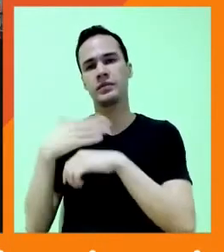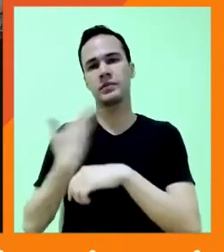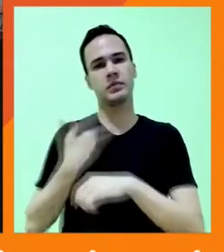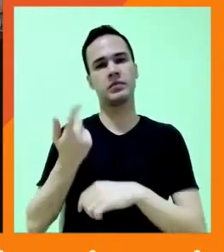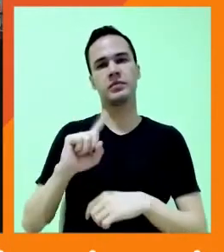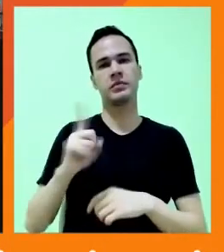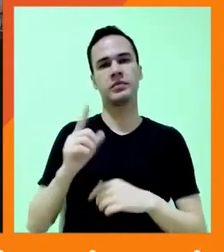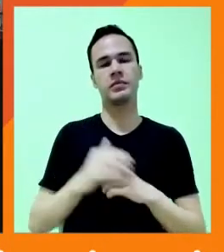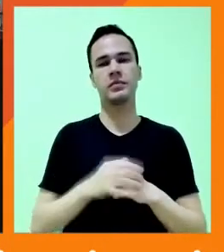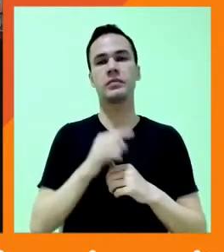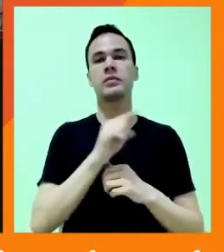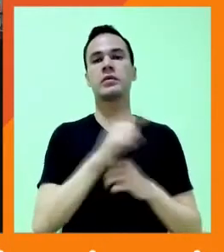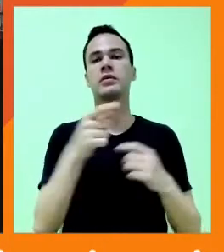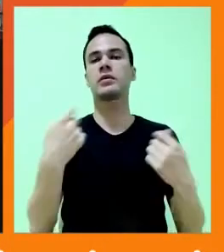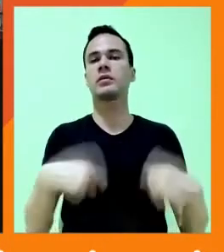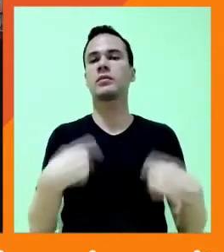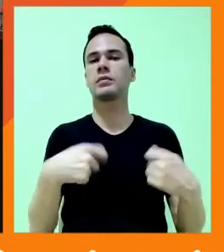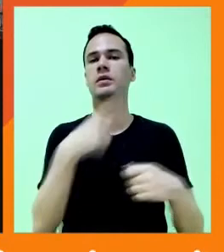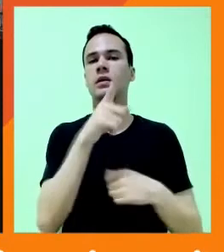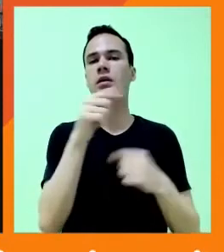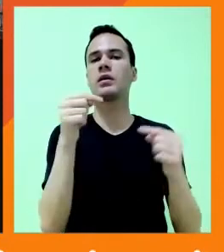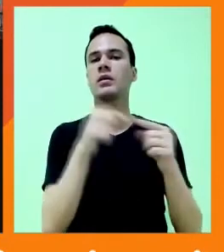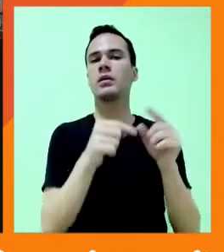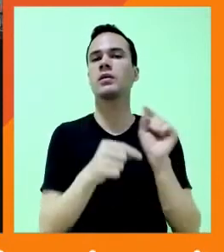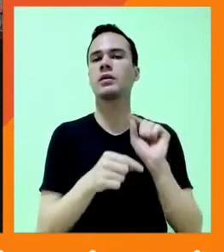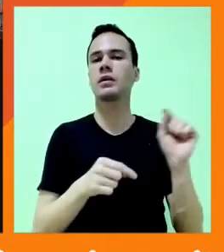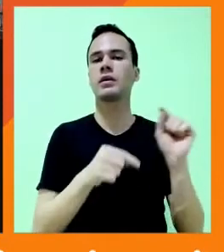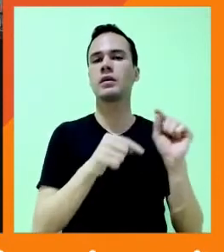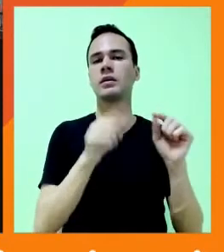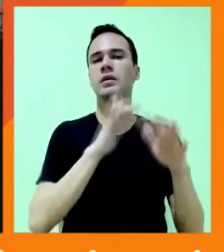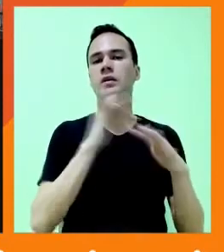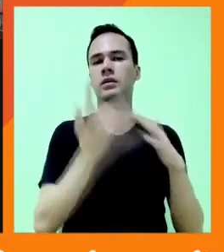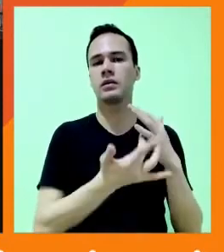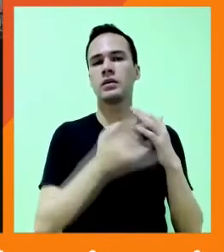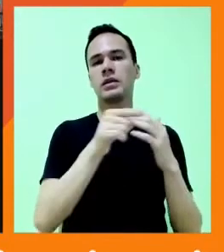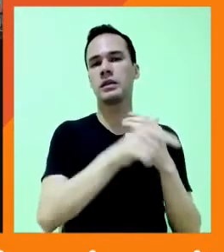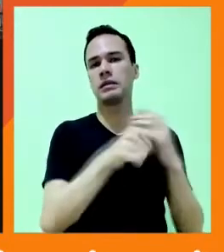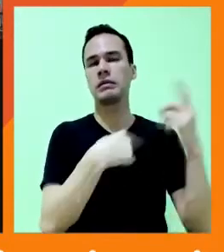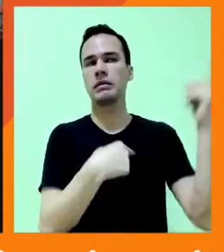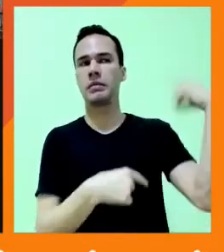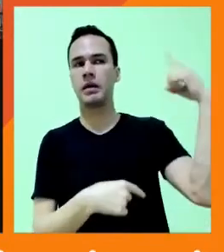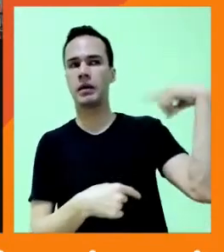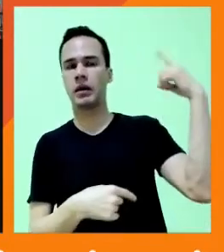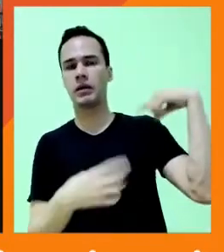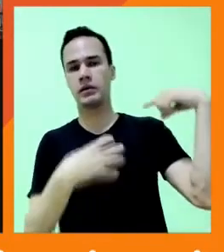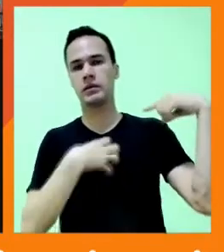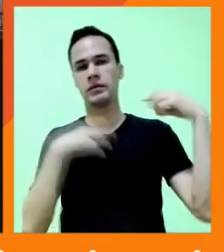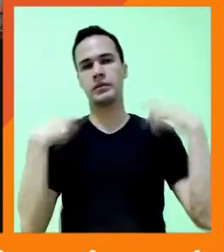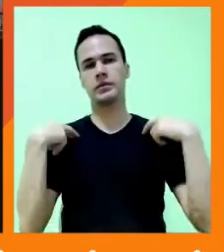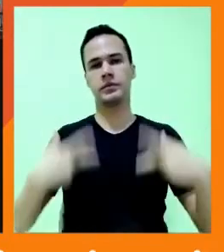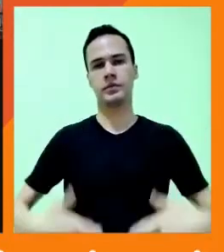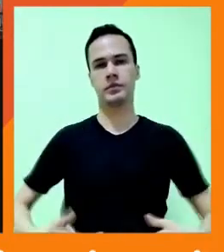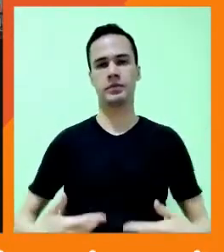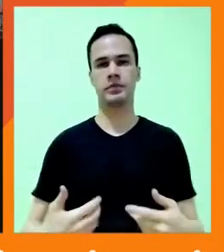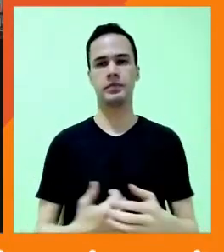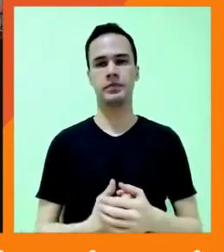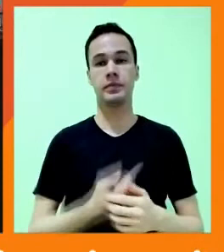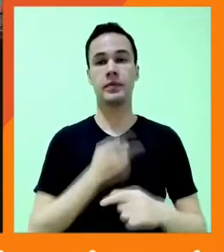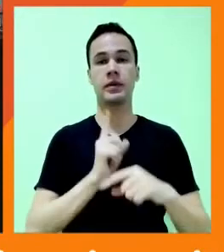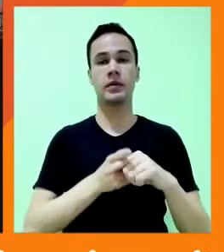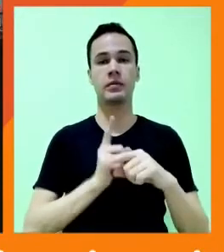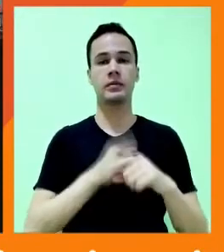que a gente deveria chamar essas redes de máquinas de manipulação do comportamento humano, porque a gente é